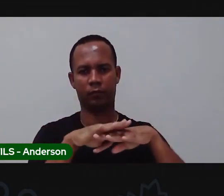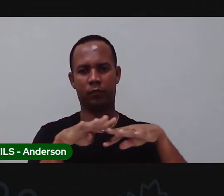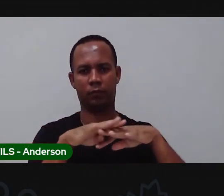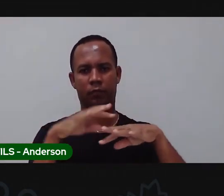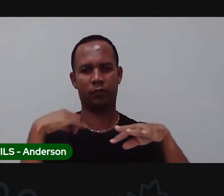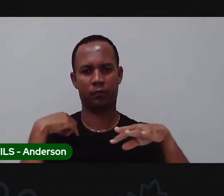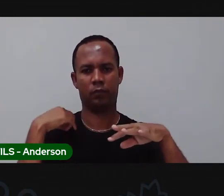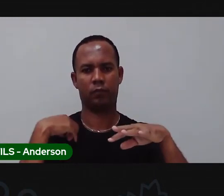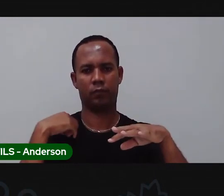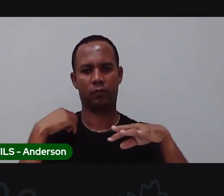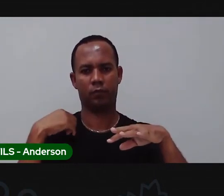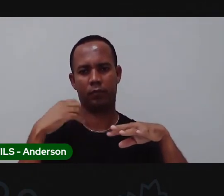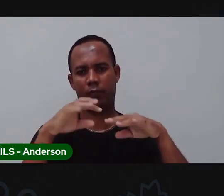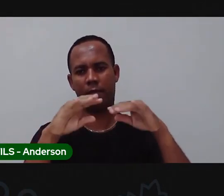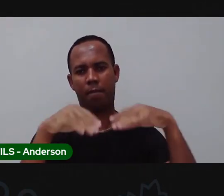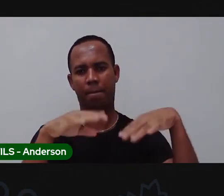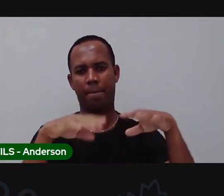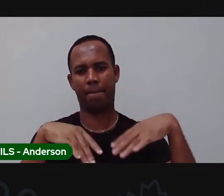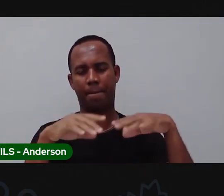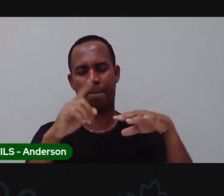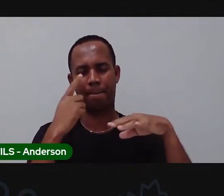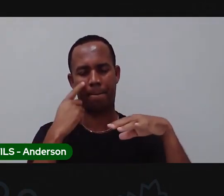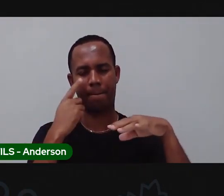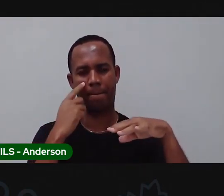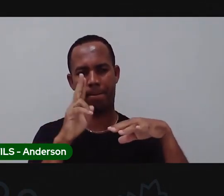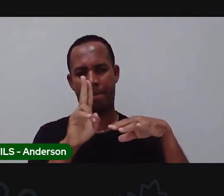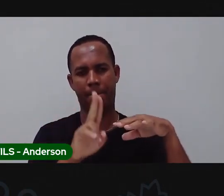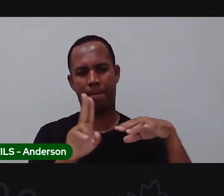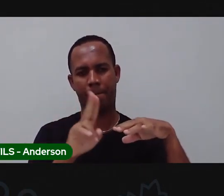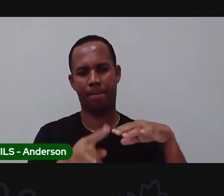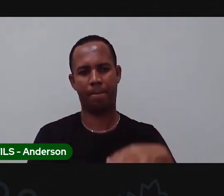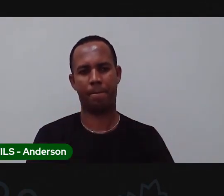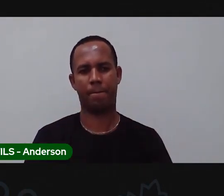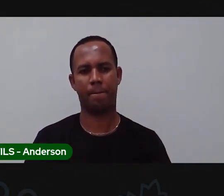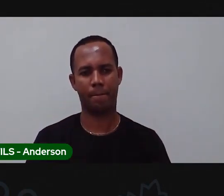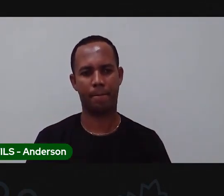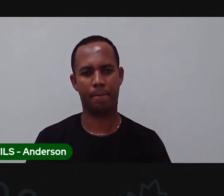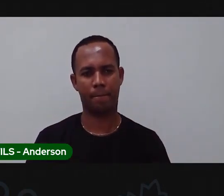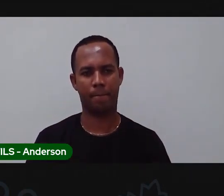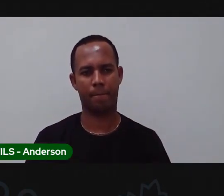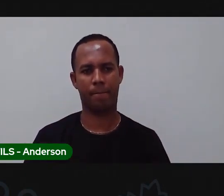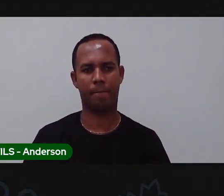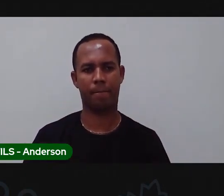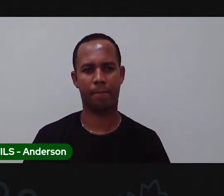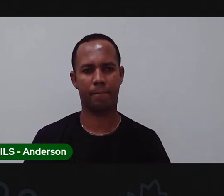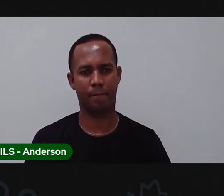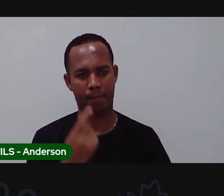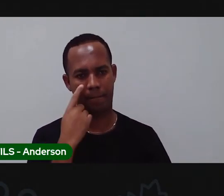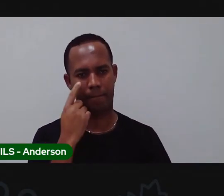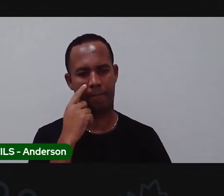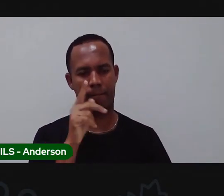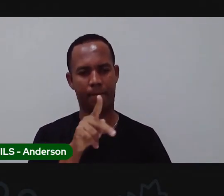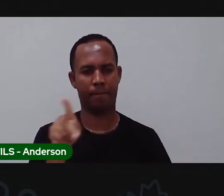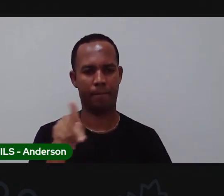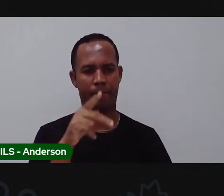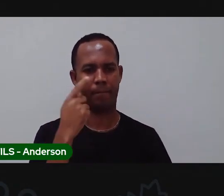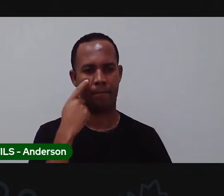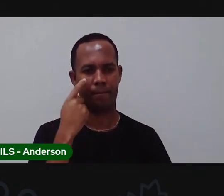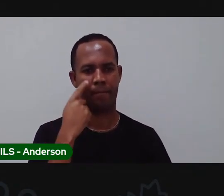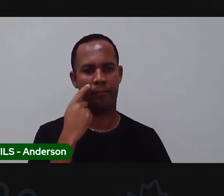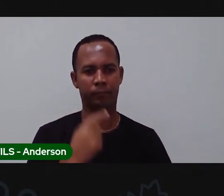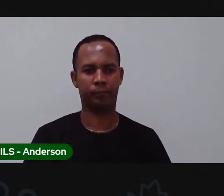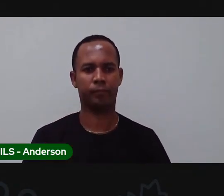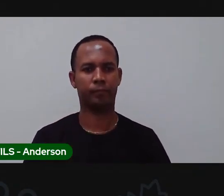um tecido que já esteja bem bem usado aí né e aí o que que acontece a prova vai colocar o filtro aqui